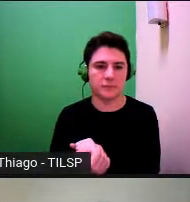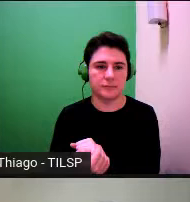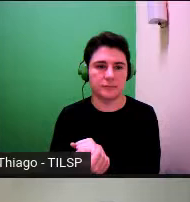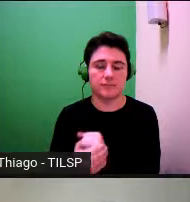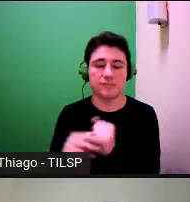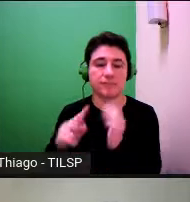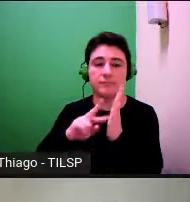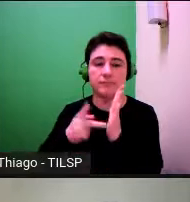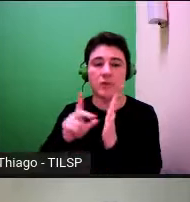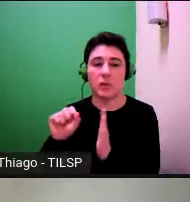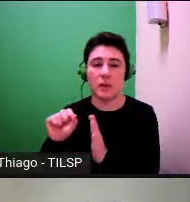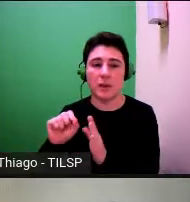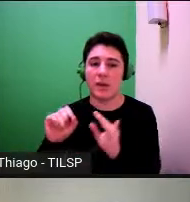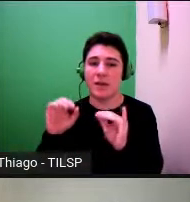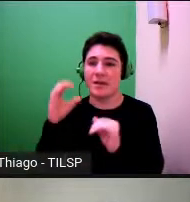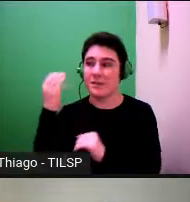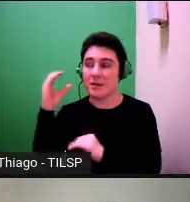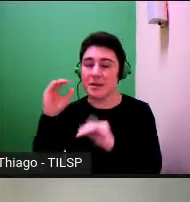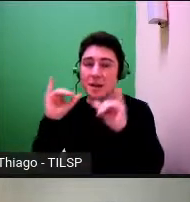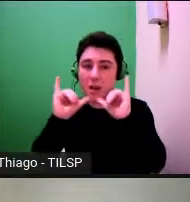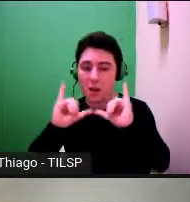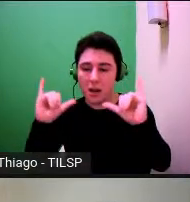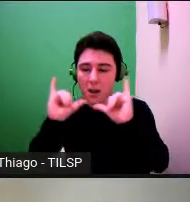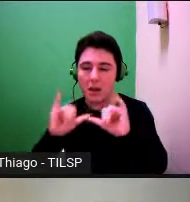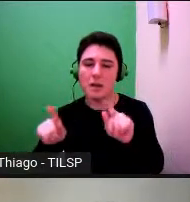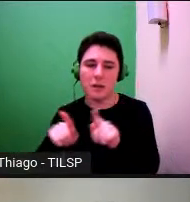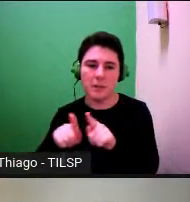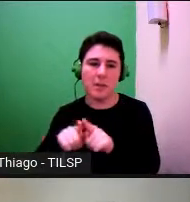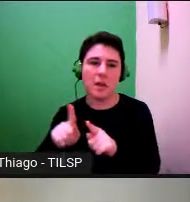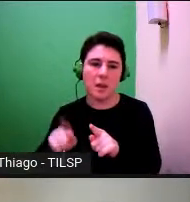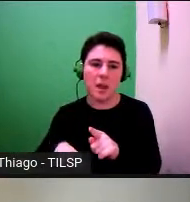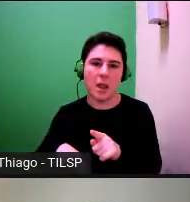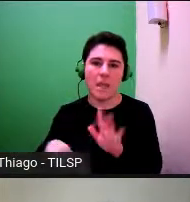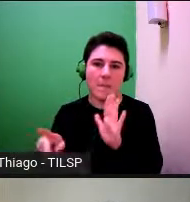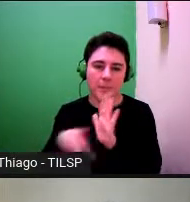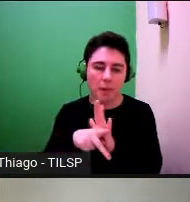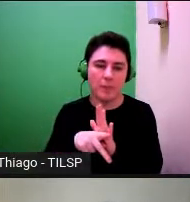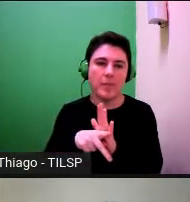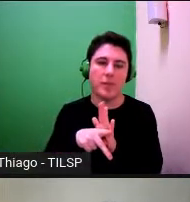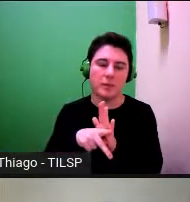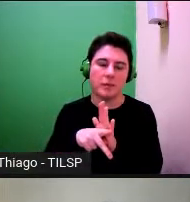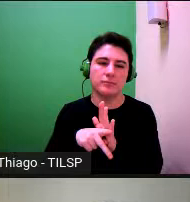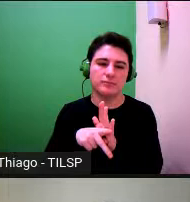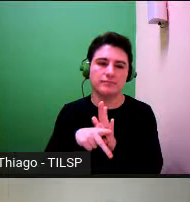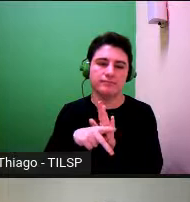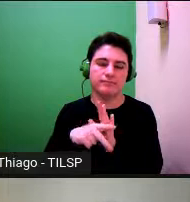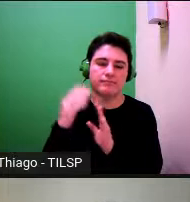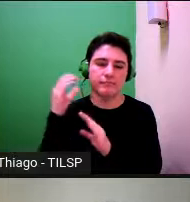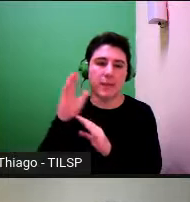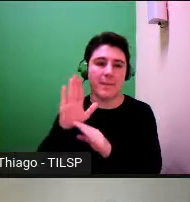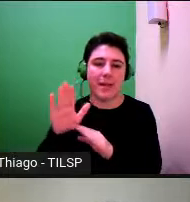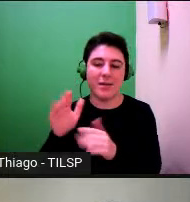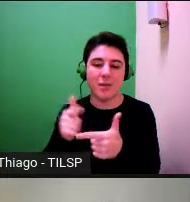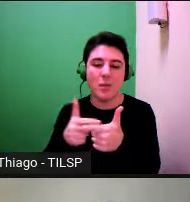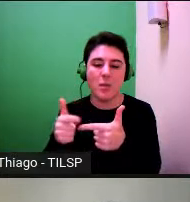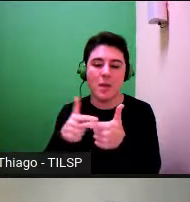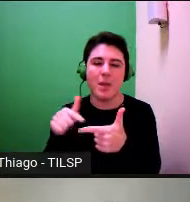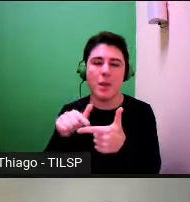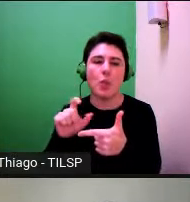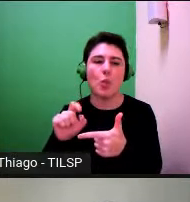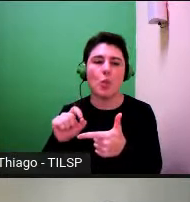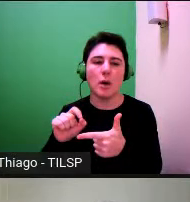é a divulgação de ciência também é problematização da ciência mas essa problematização a meu ver